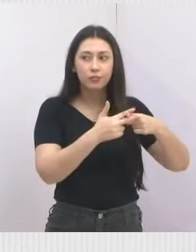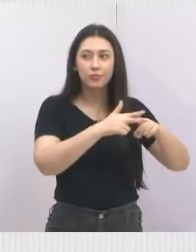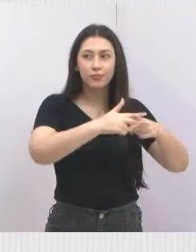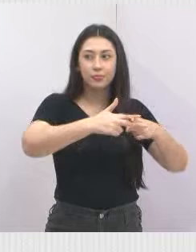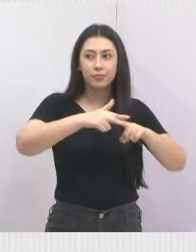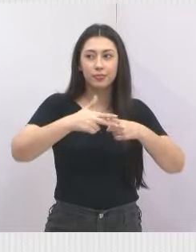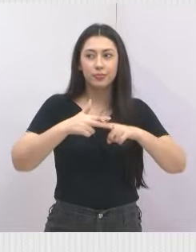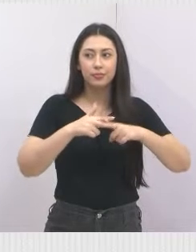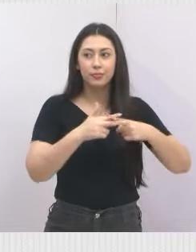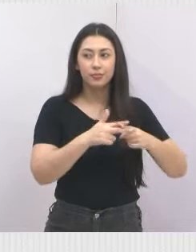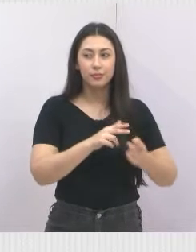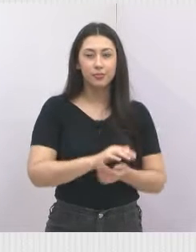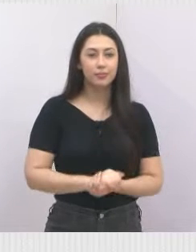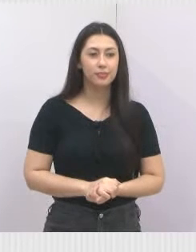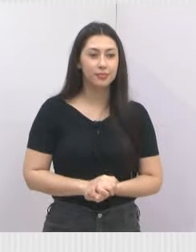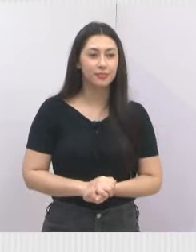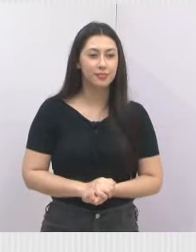aí.